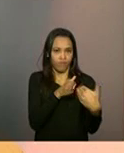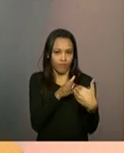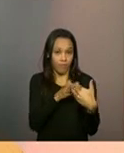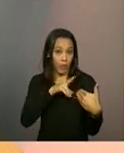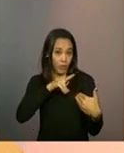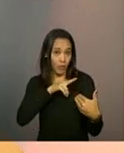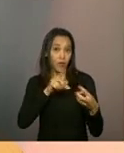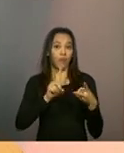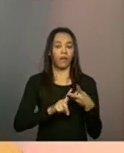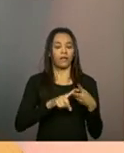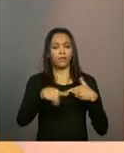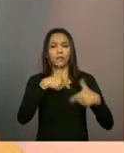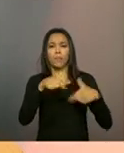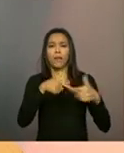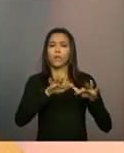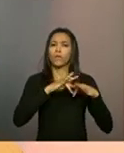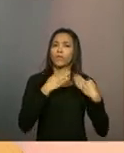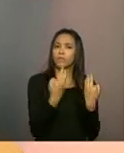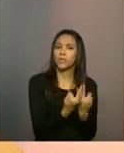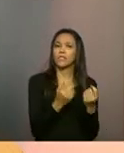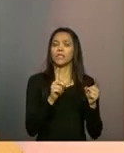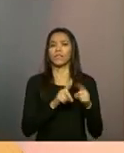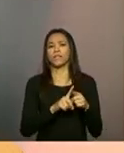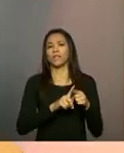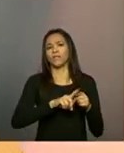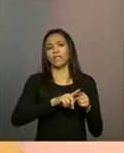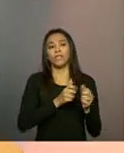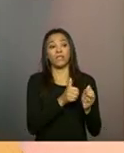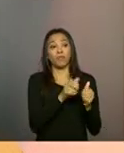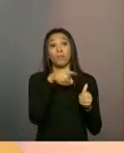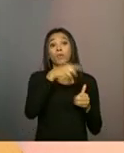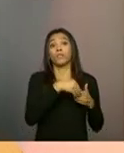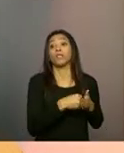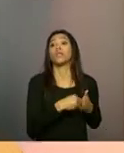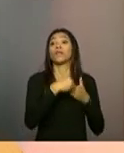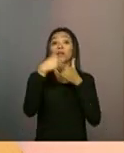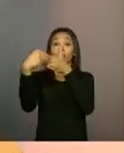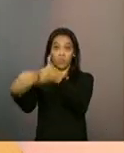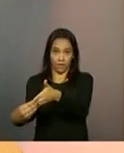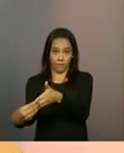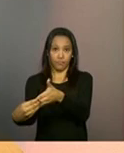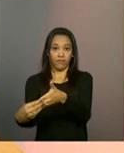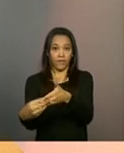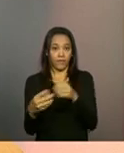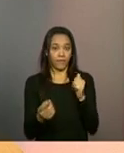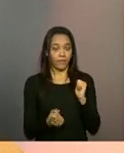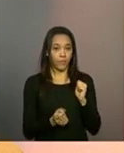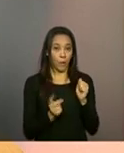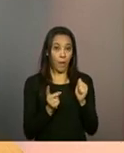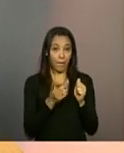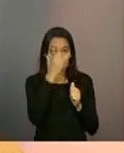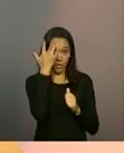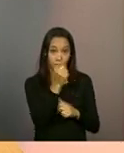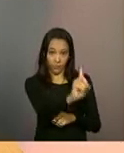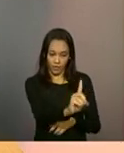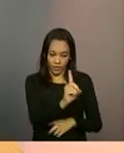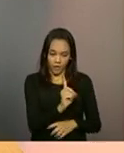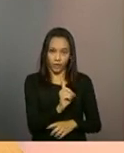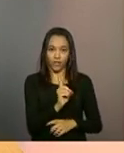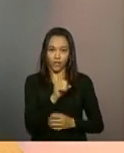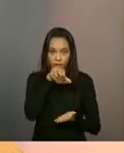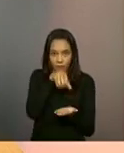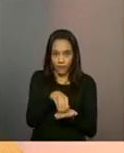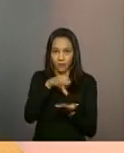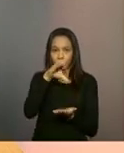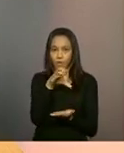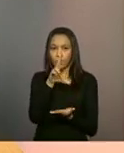ações comunitárias e encaminhamento, tá? Então, a primeira... O usuário, né? Quando chegar ao CRAS,